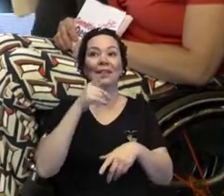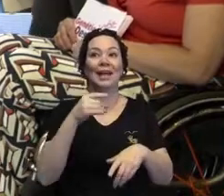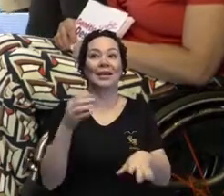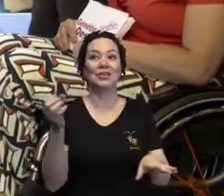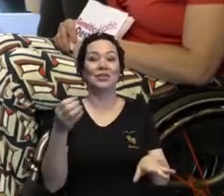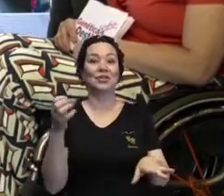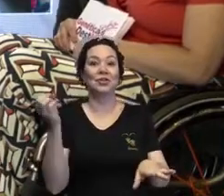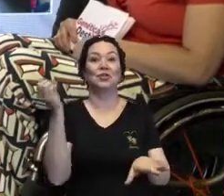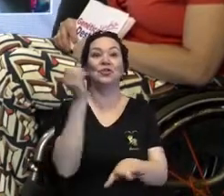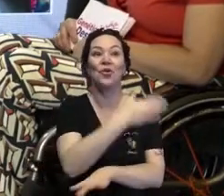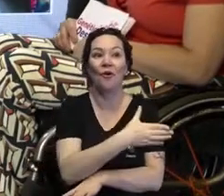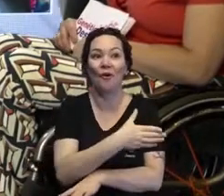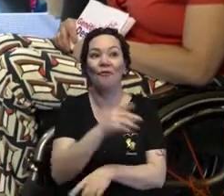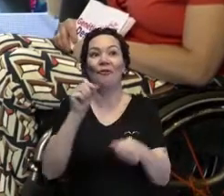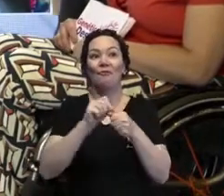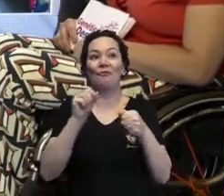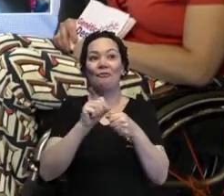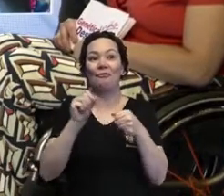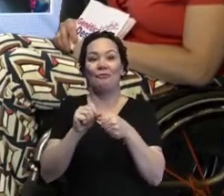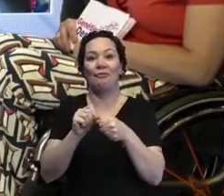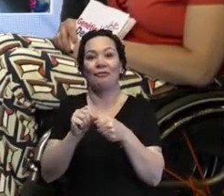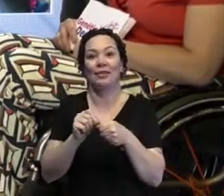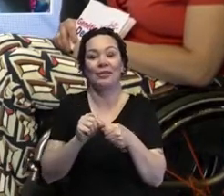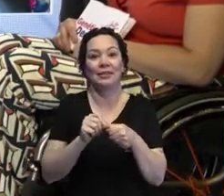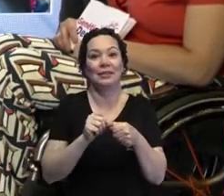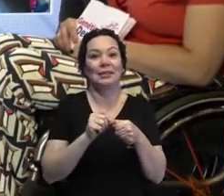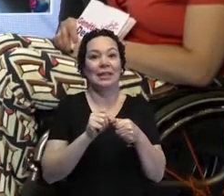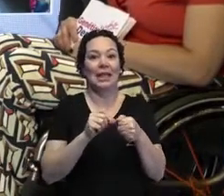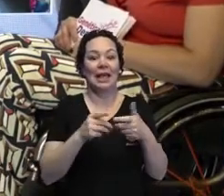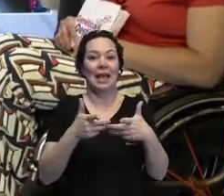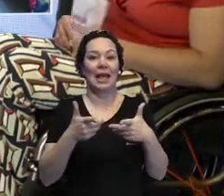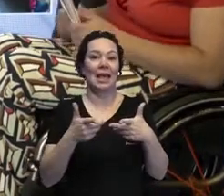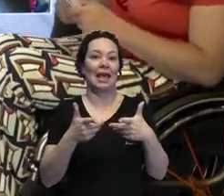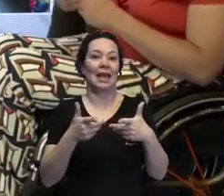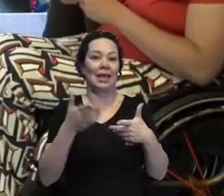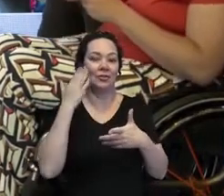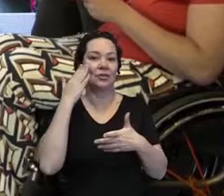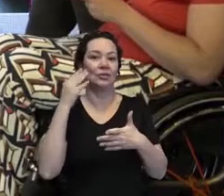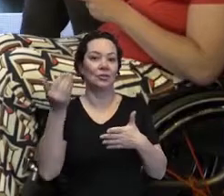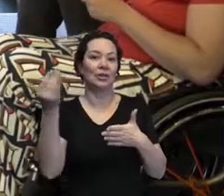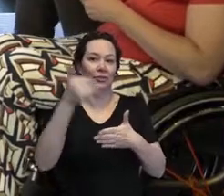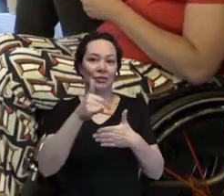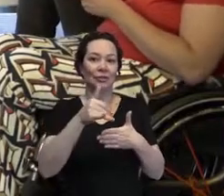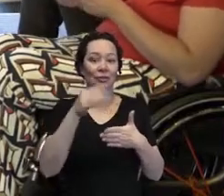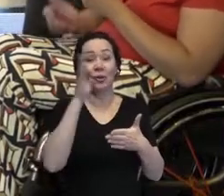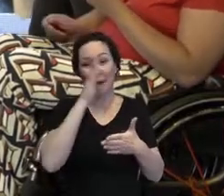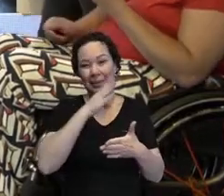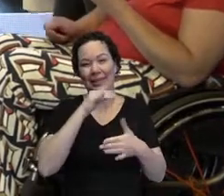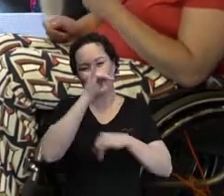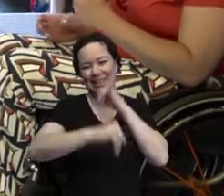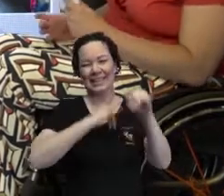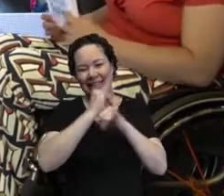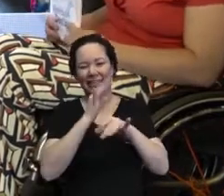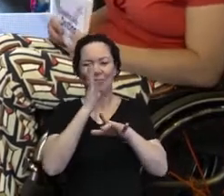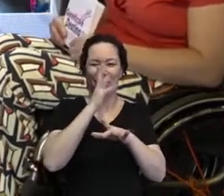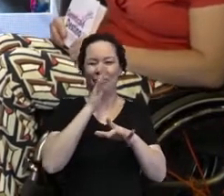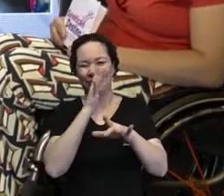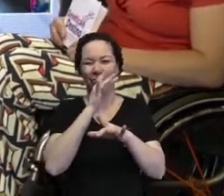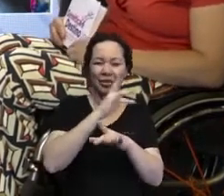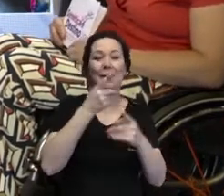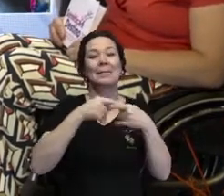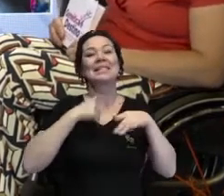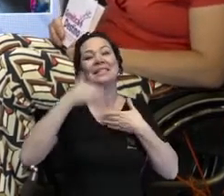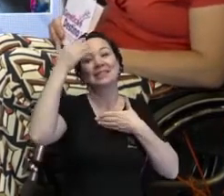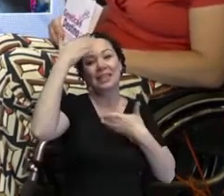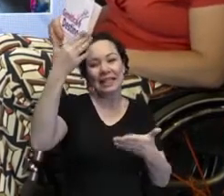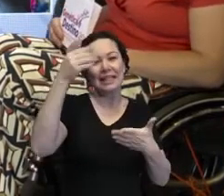fazer a conexão. e eu sei que a conexão não está chegando com rapidez aí para você, mas agradeço a tua